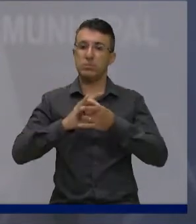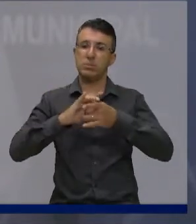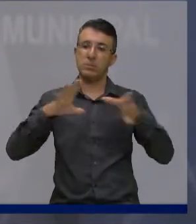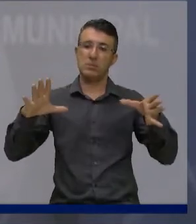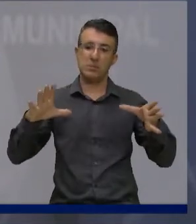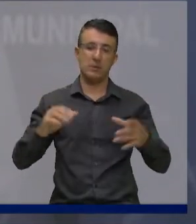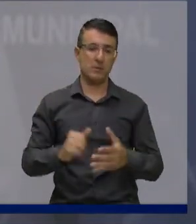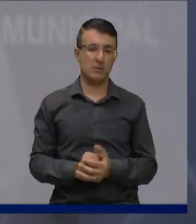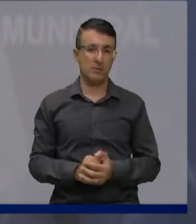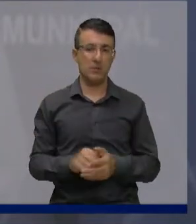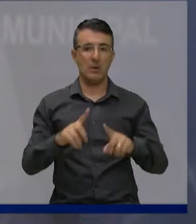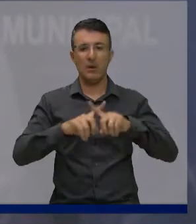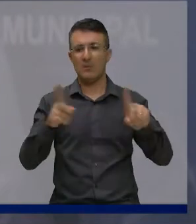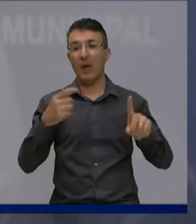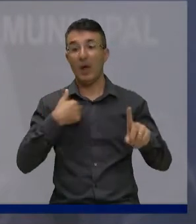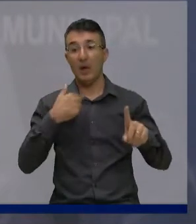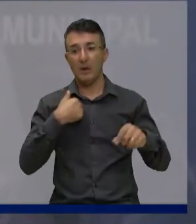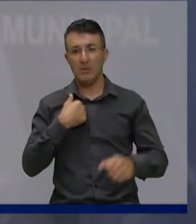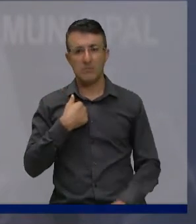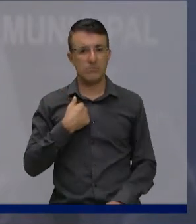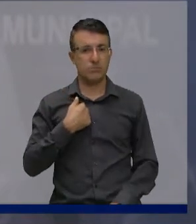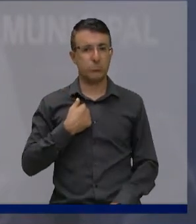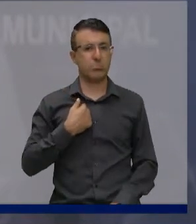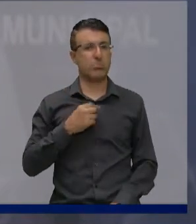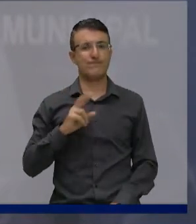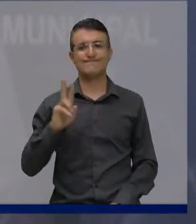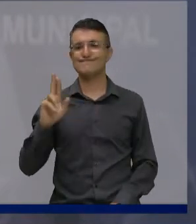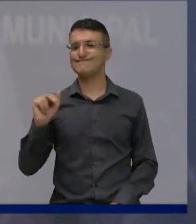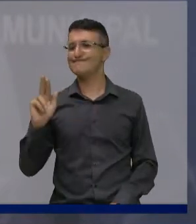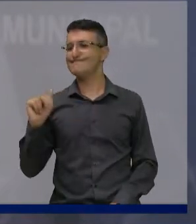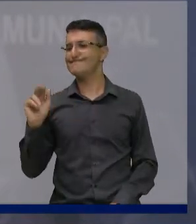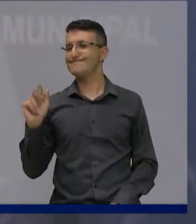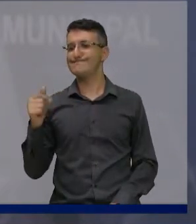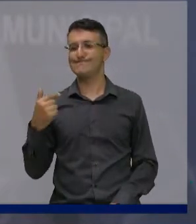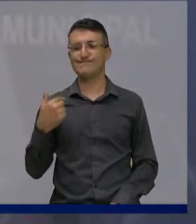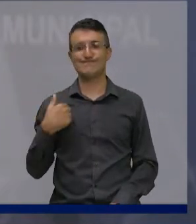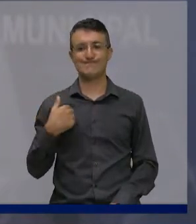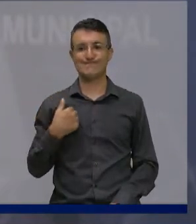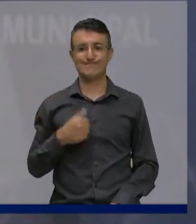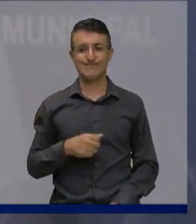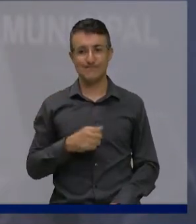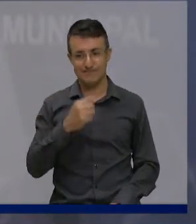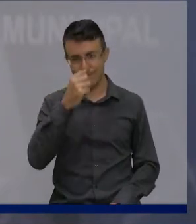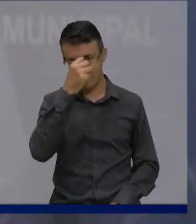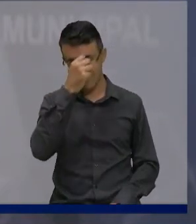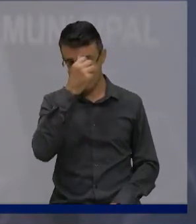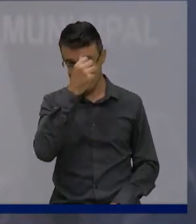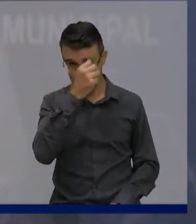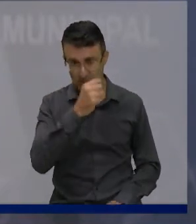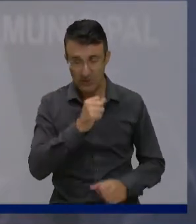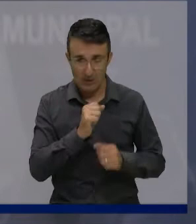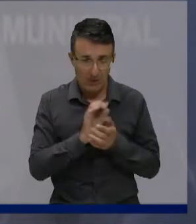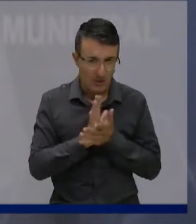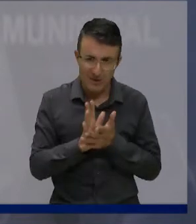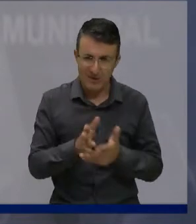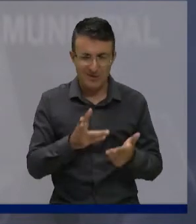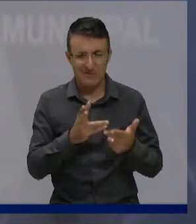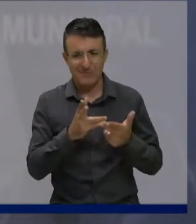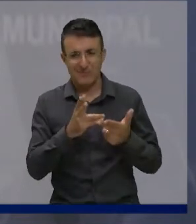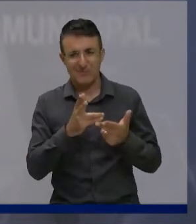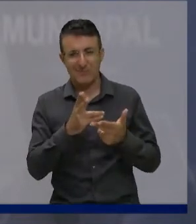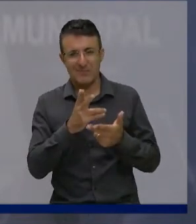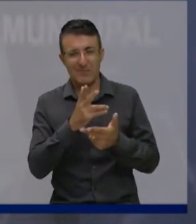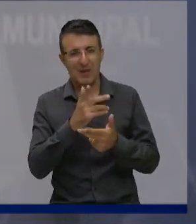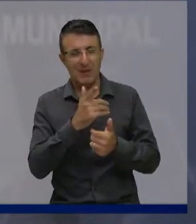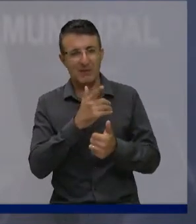jamais faria jamais teria uma atitude como essa porque eu acho que no mínimo é uma falta de respeito com o trabalho